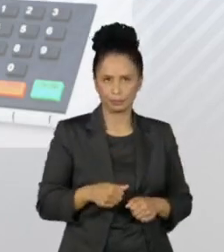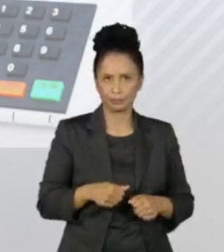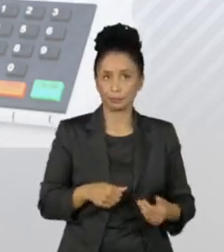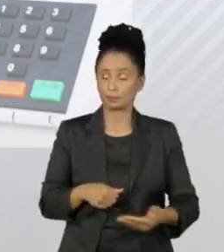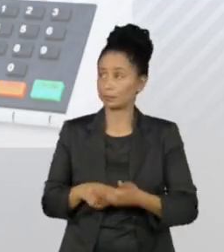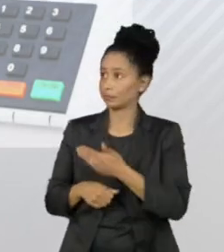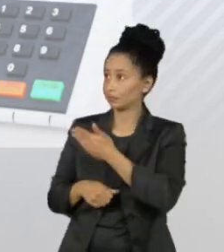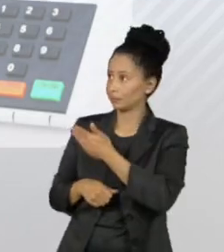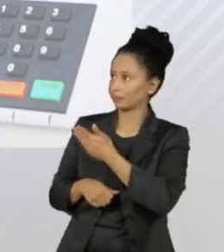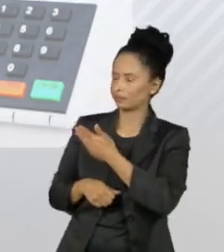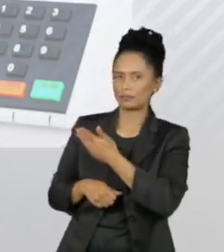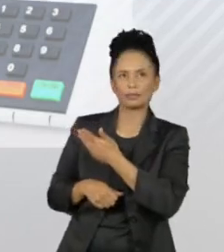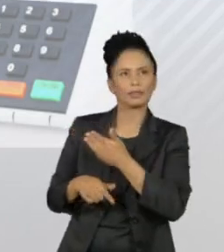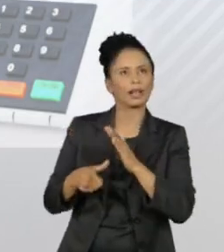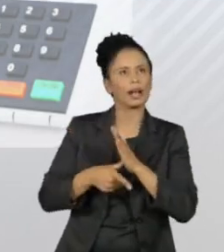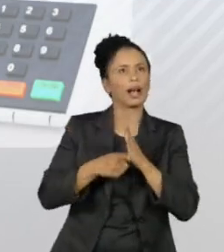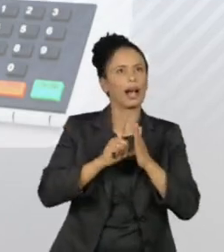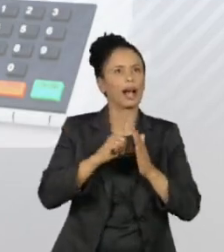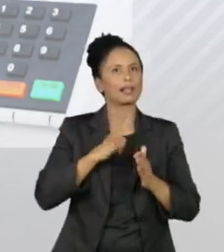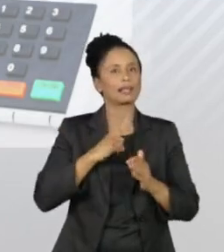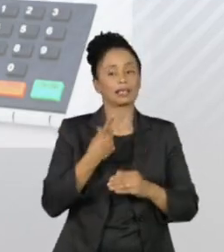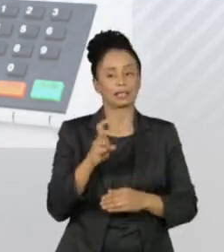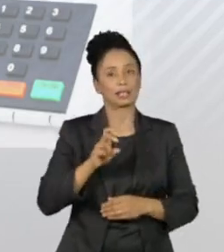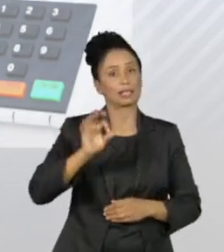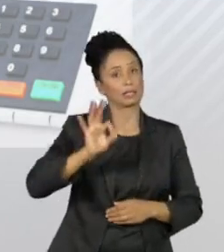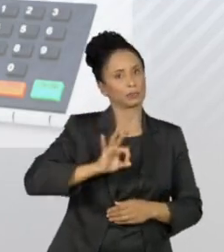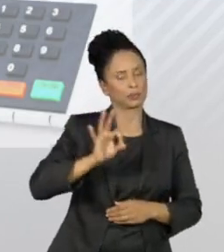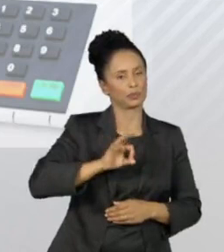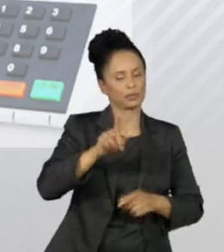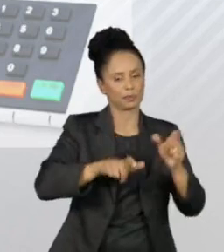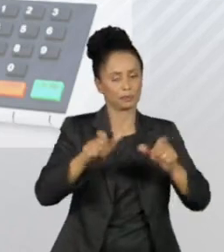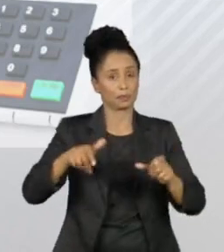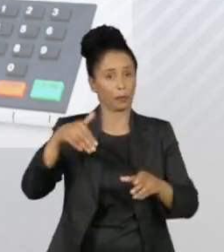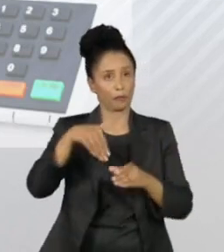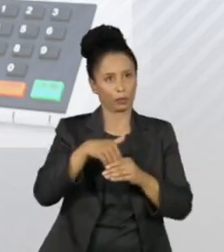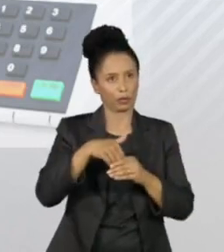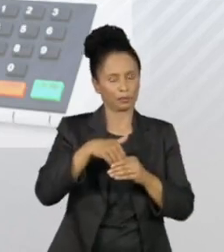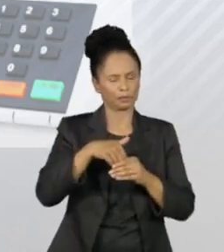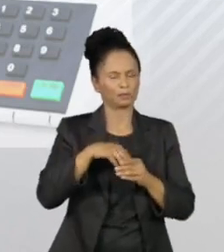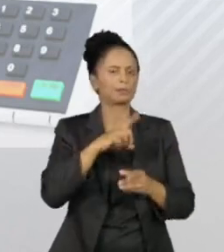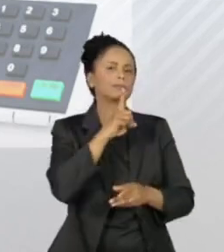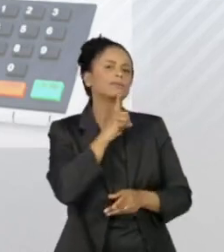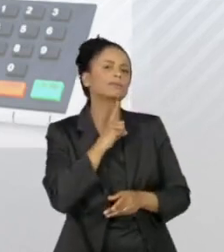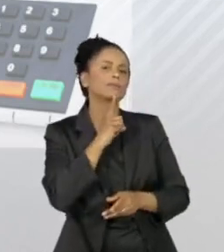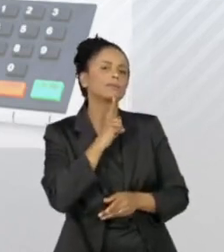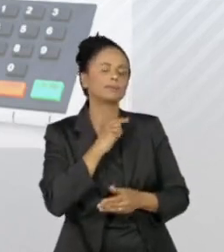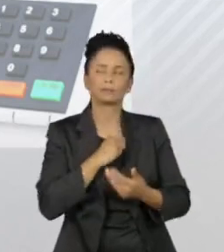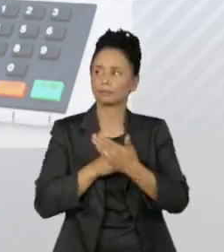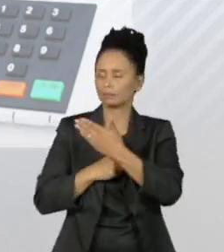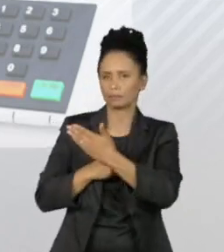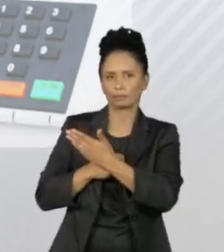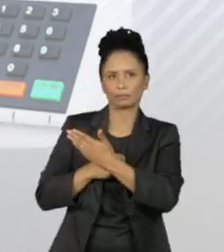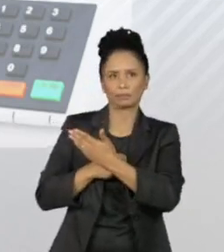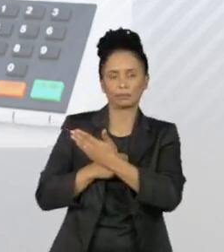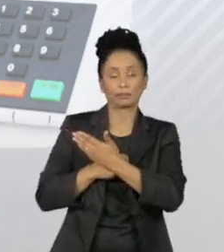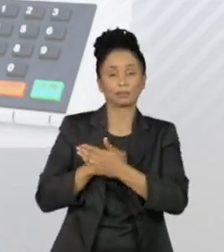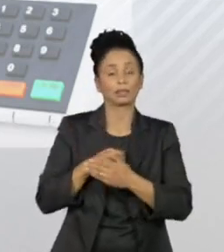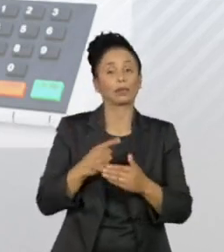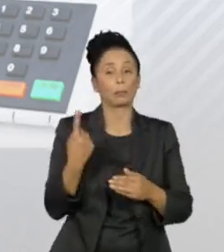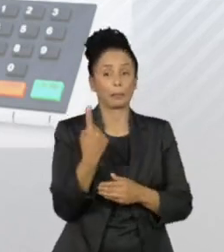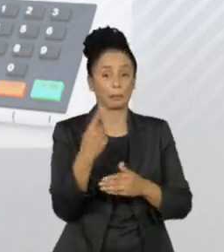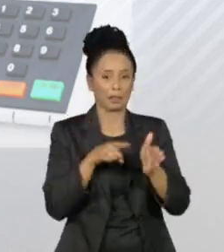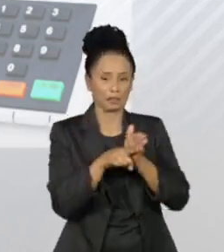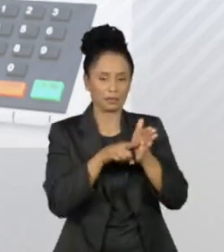era apontado como o preferido por 15% dos eleitores. Rodrigo Garcia pulou de 8% no primeiro levantamento para